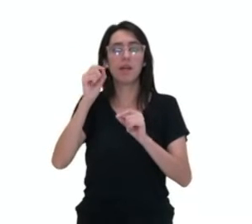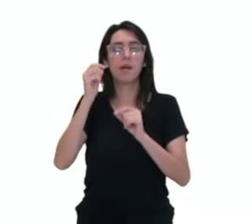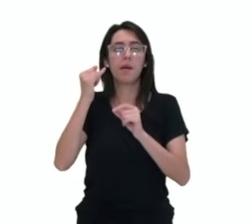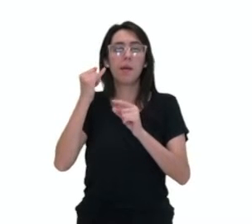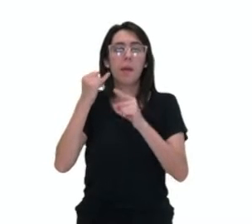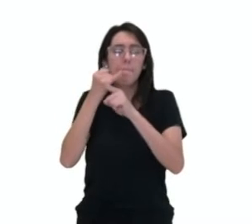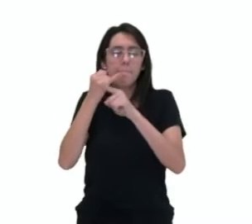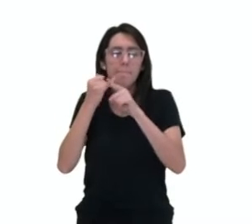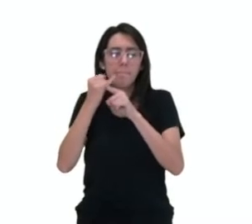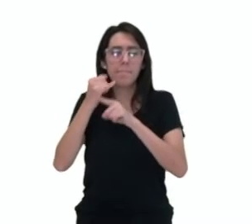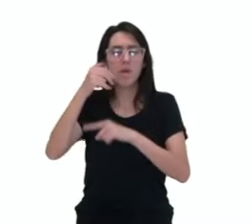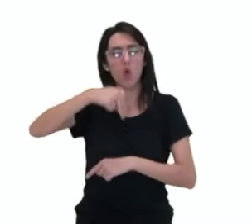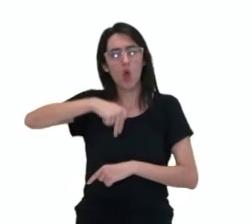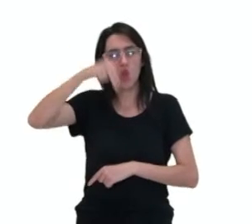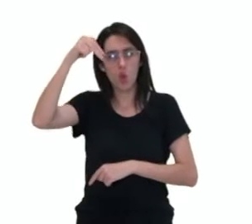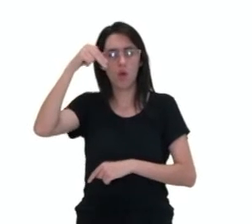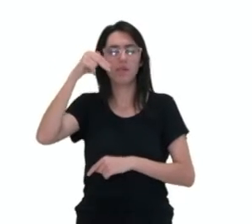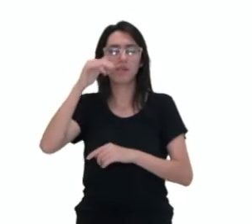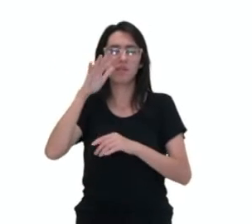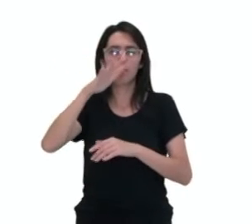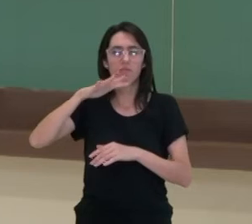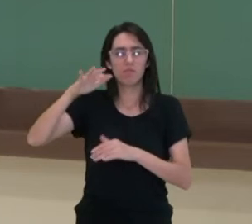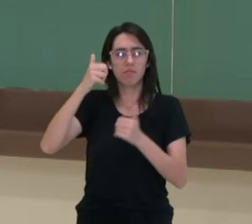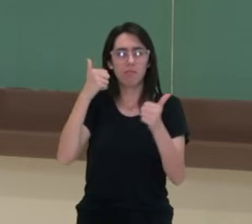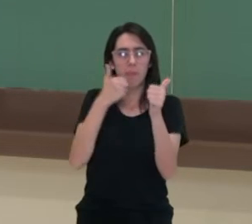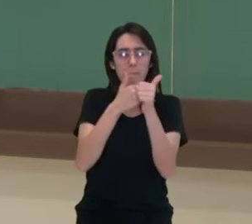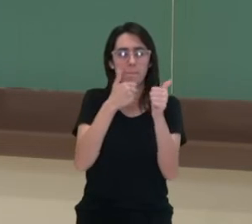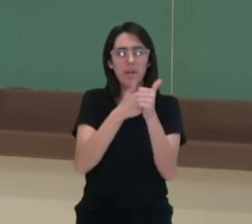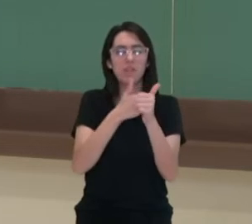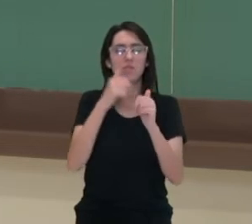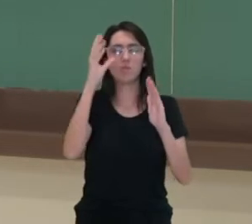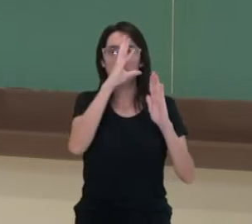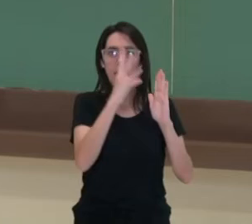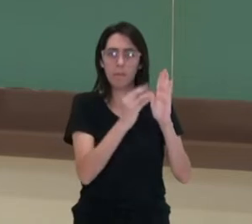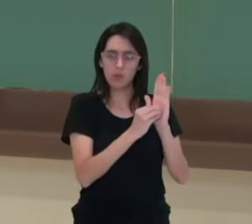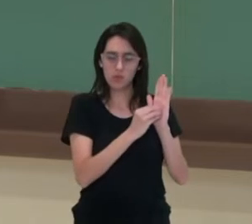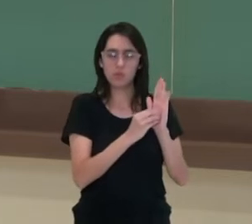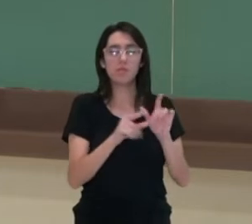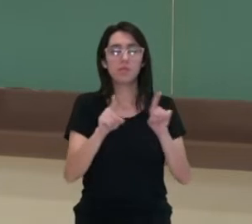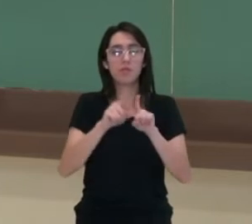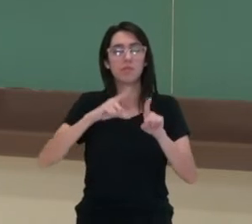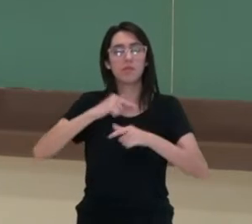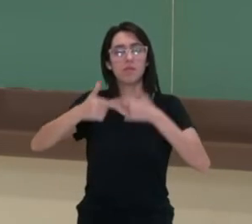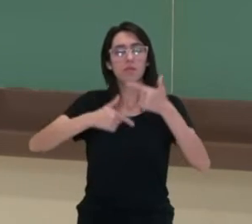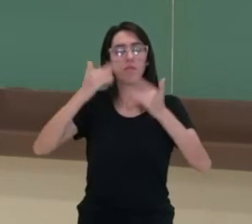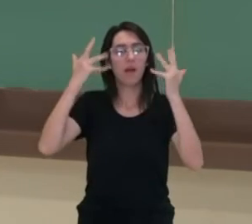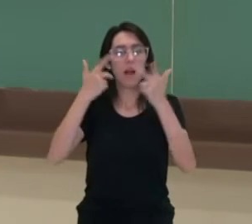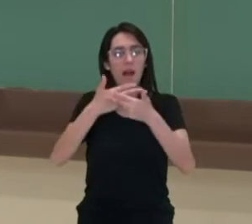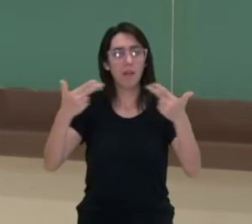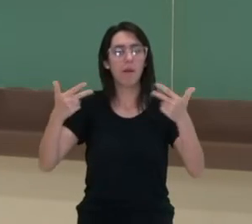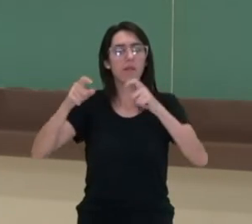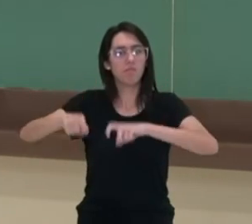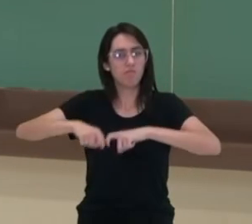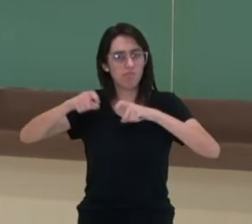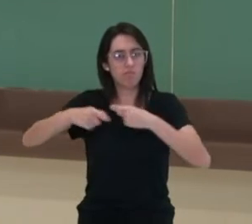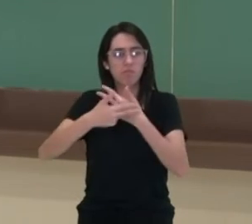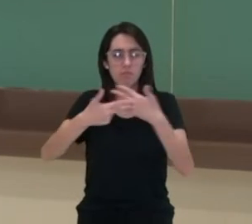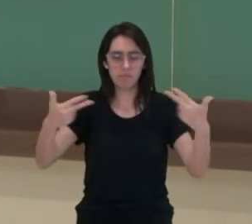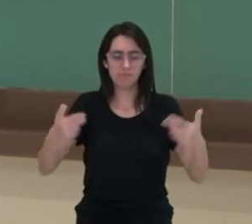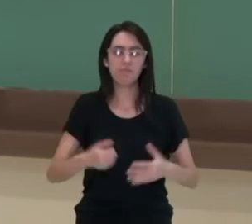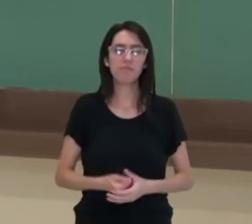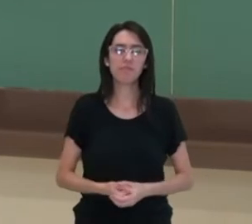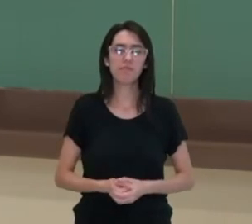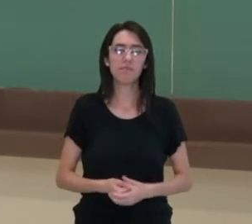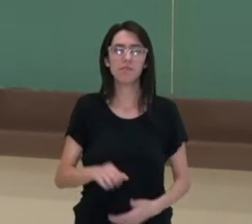transição para a região amazônica, onde, como aparece, pecuária e extrativismo como sendo o principal. Sertão,